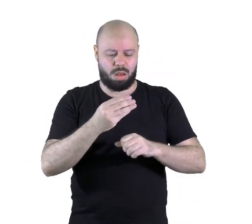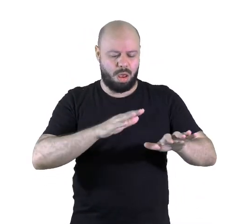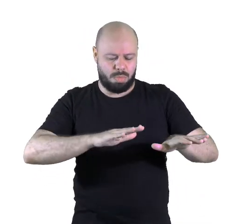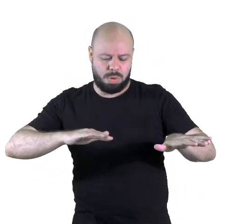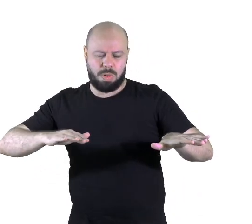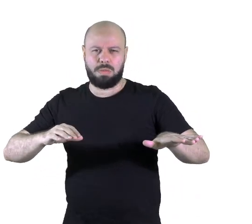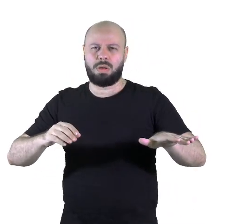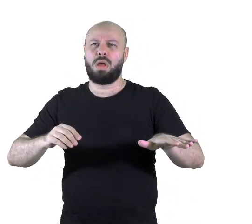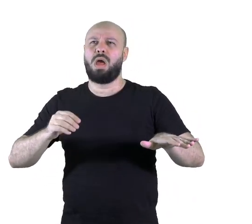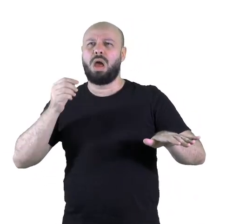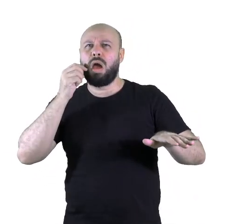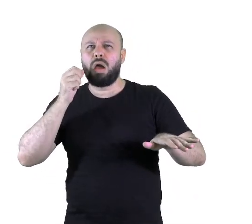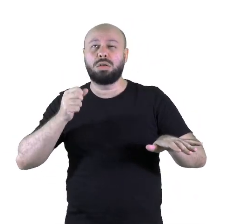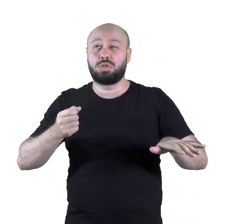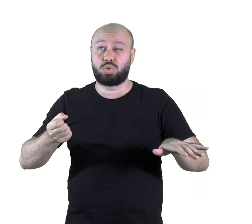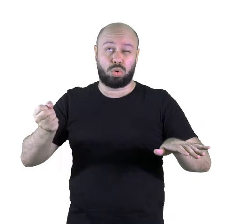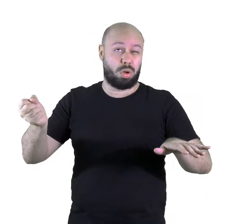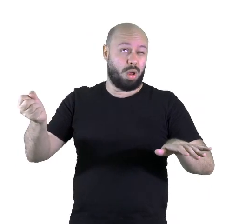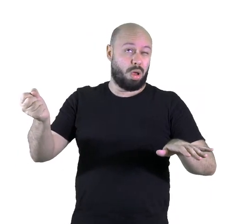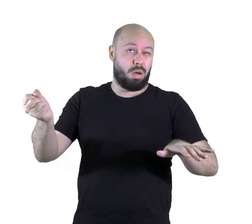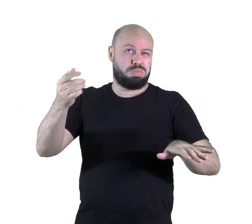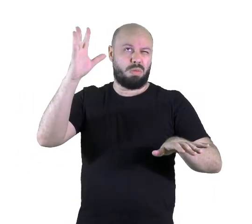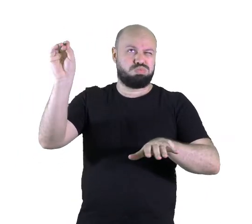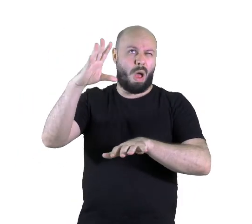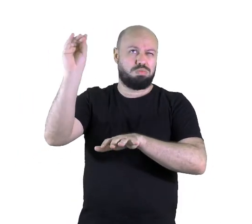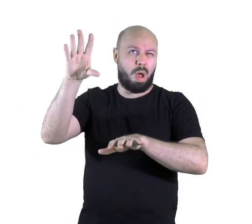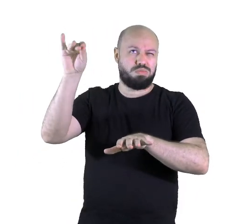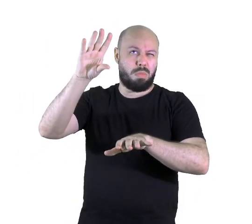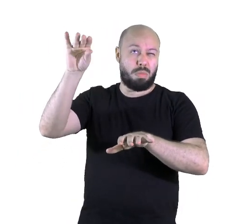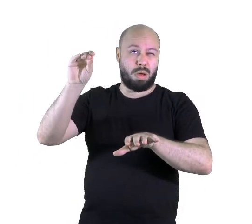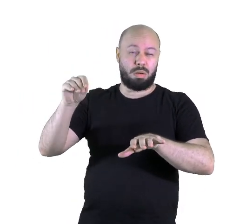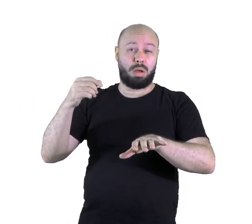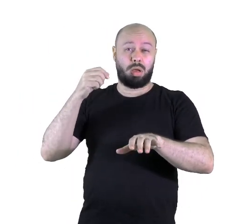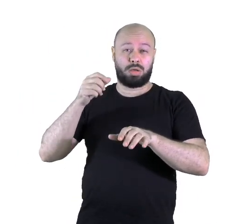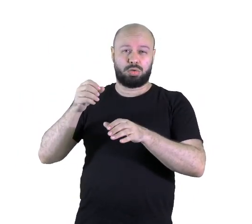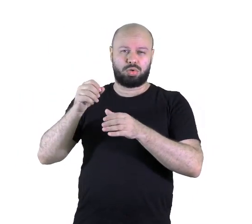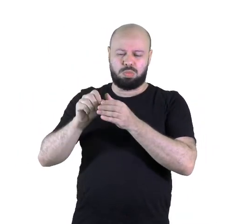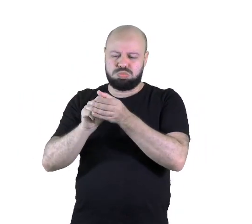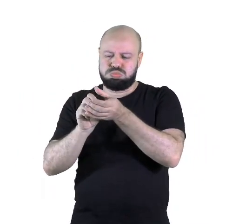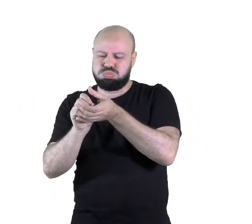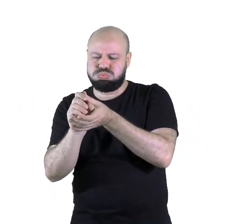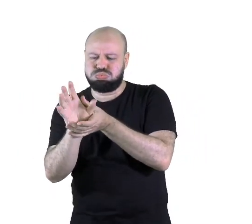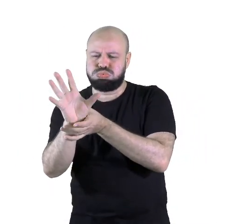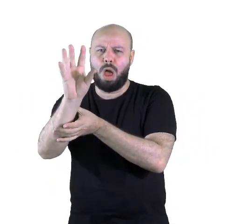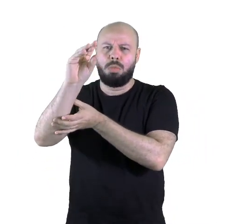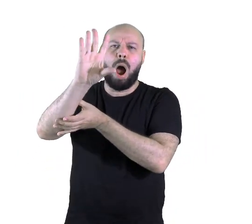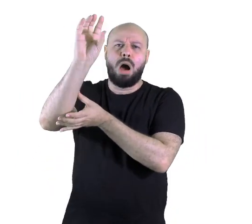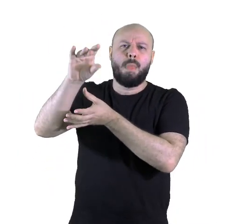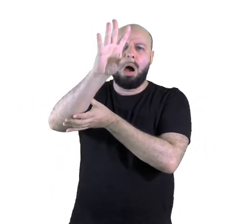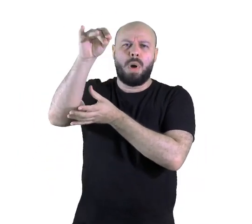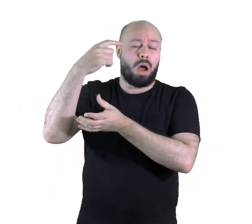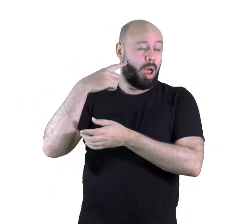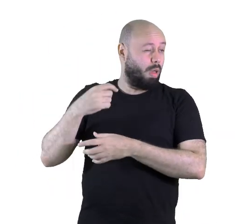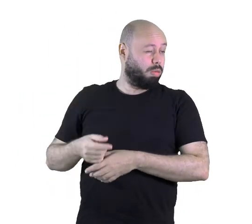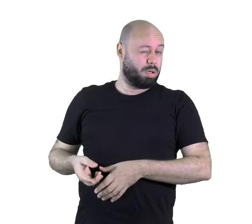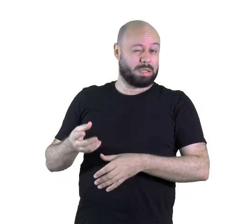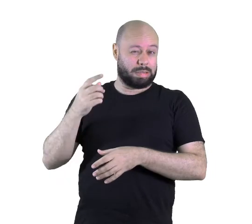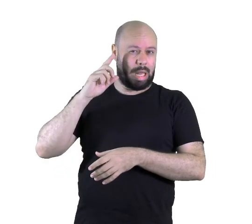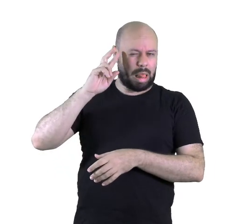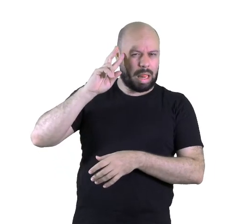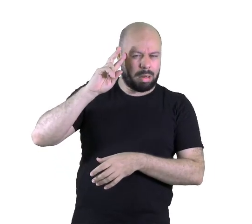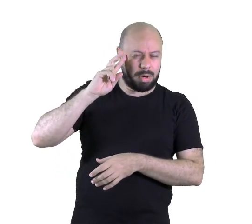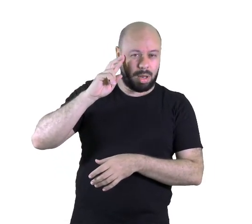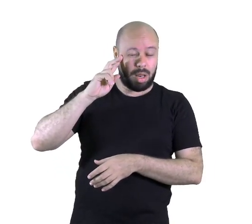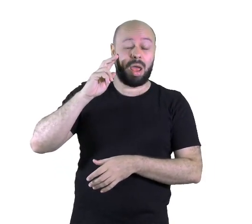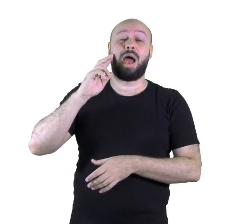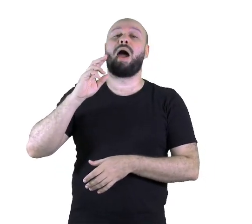tempo e eu estiver próximo, o meu tímpano, que nós já estudamos na aula anterior, do que era a